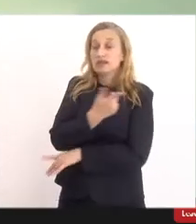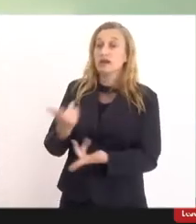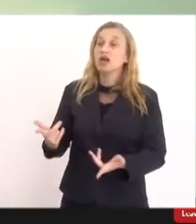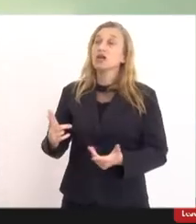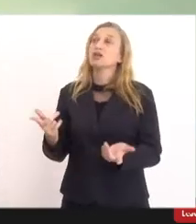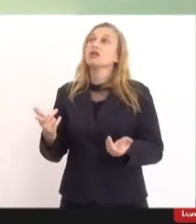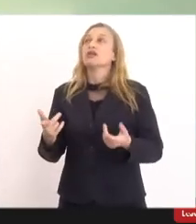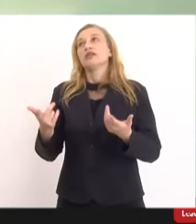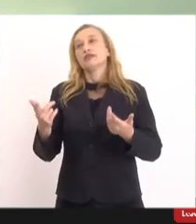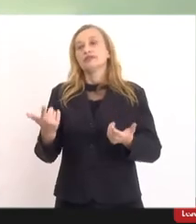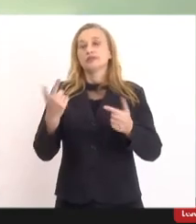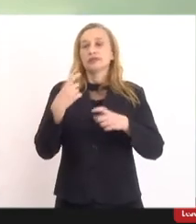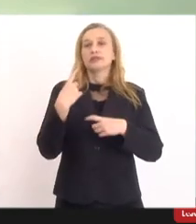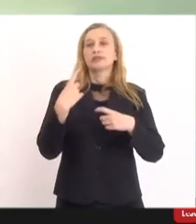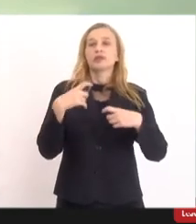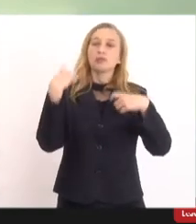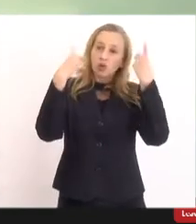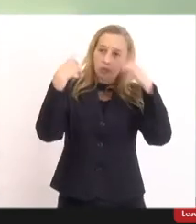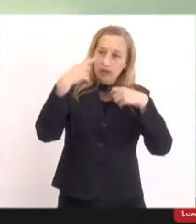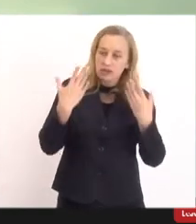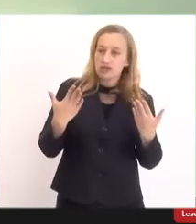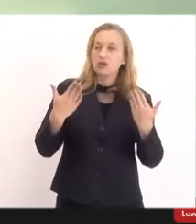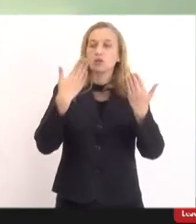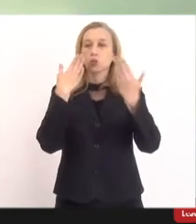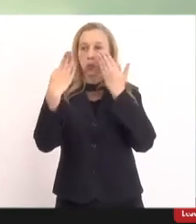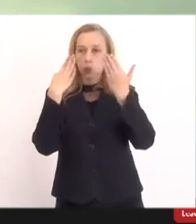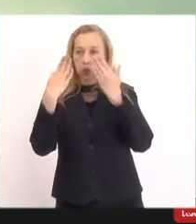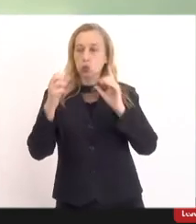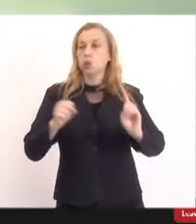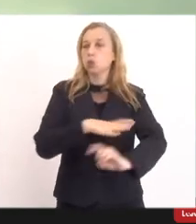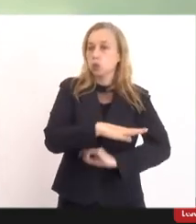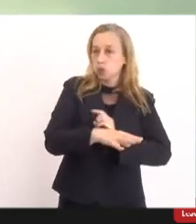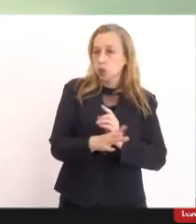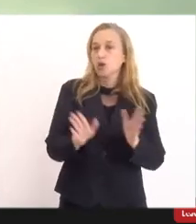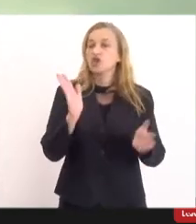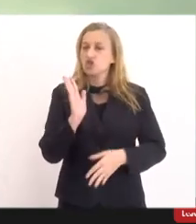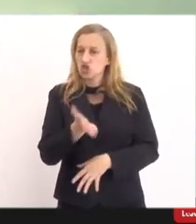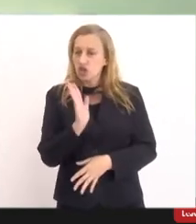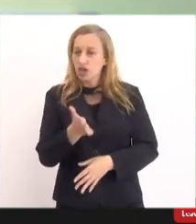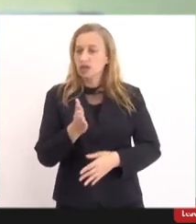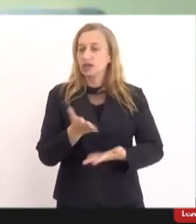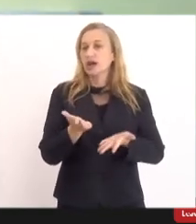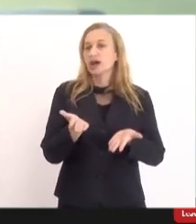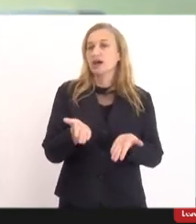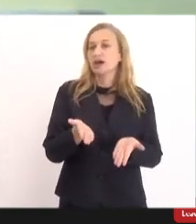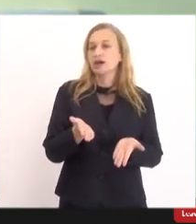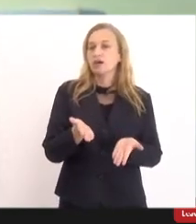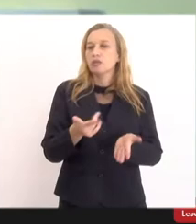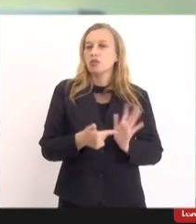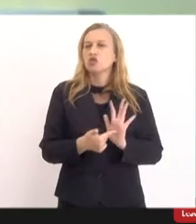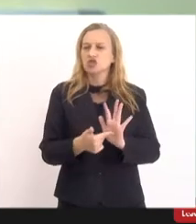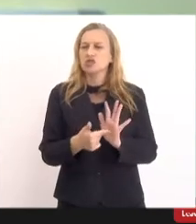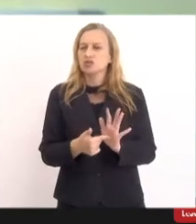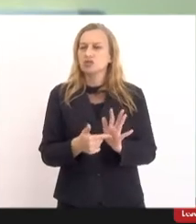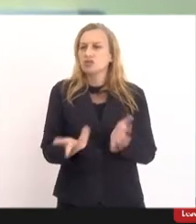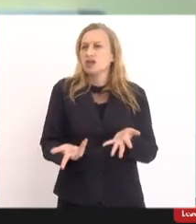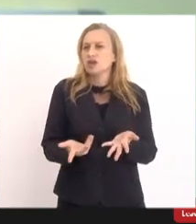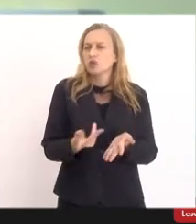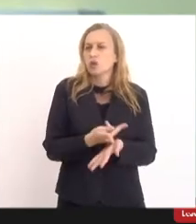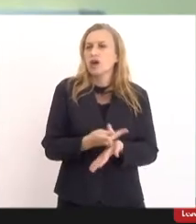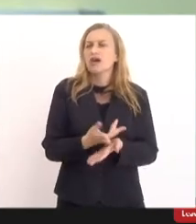muitos estragos emocionais, sociais, já está criando o apartheid, distúrbios, né. É uma coisa bastante